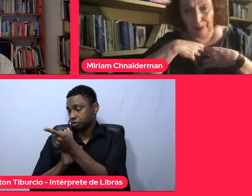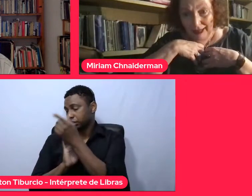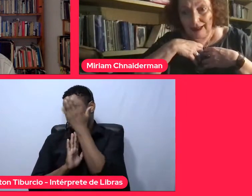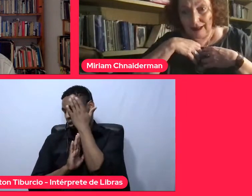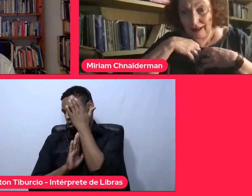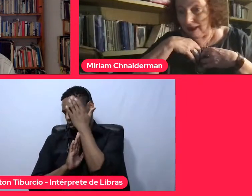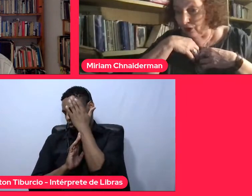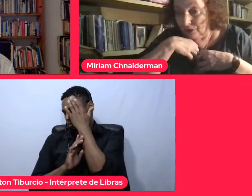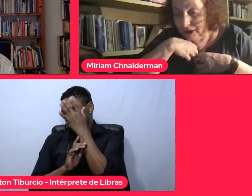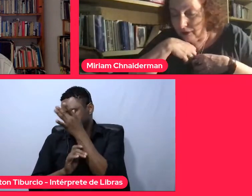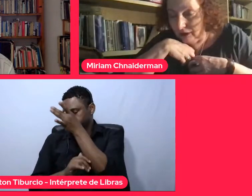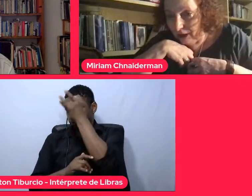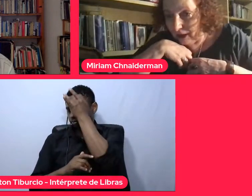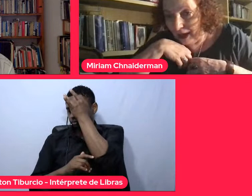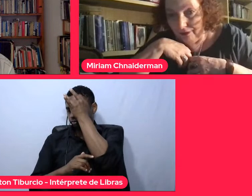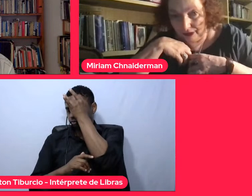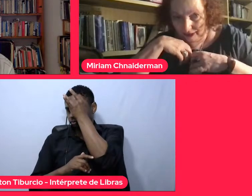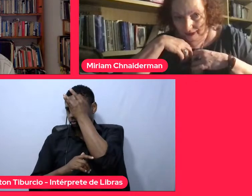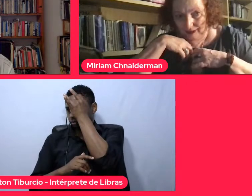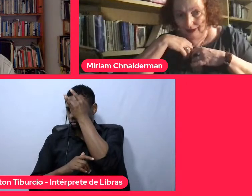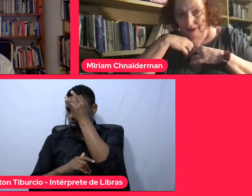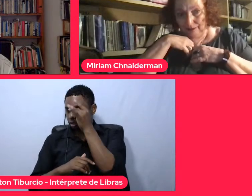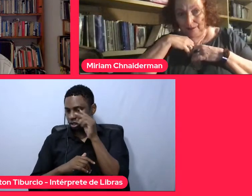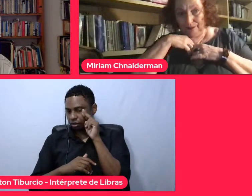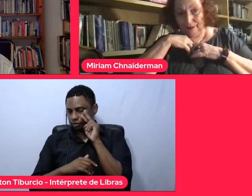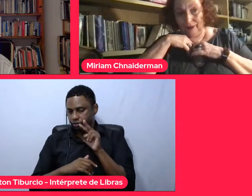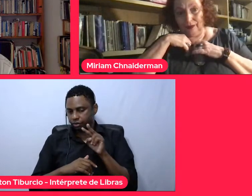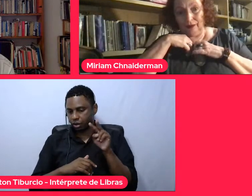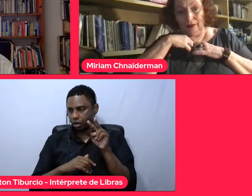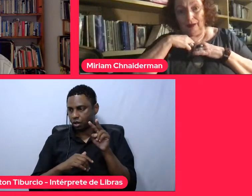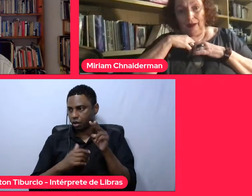isso e passa a enxergar o que você não enxergava antes,